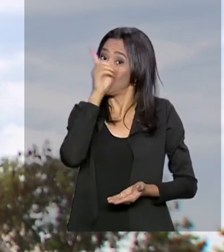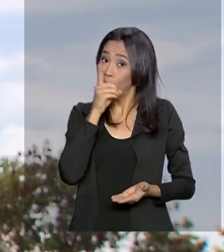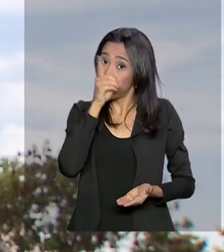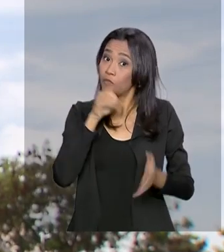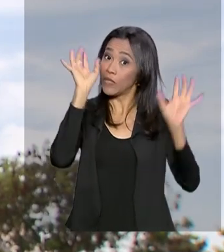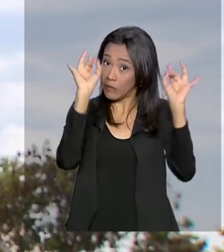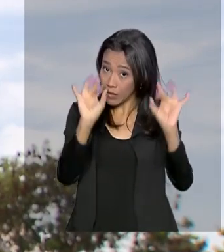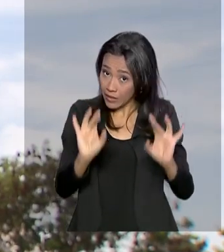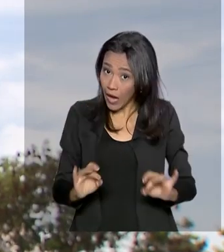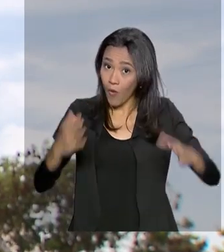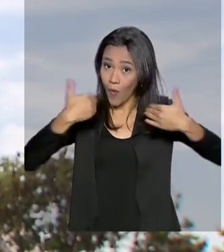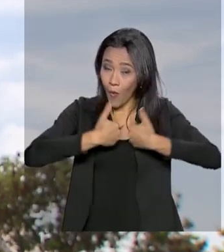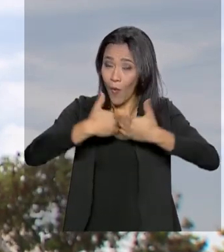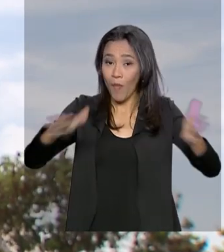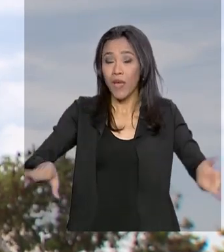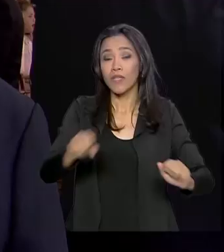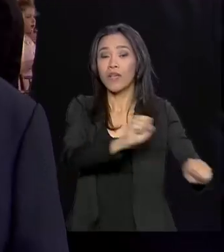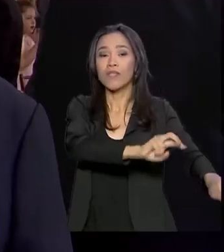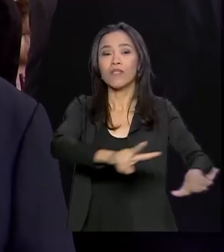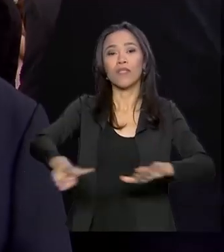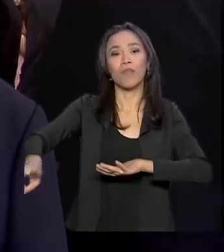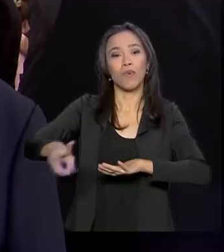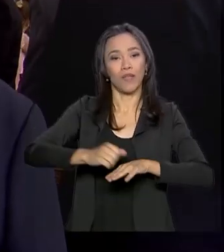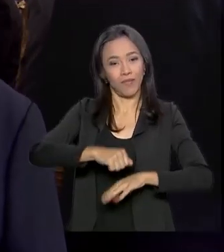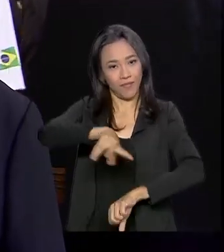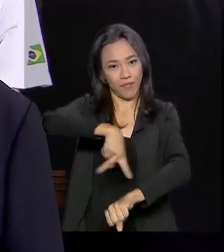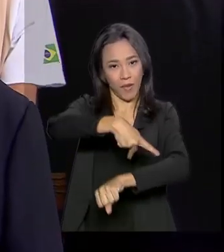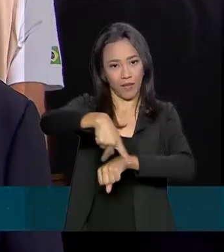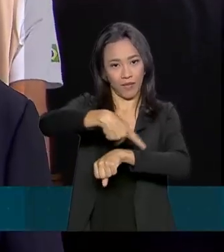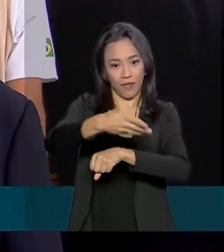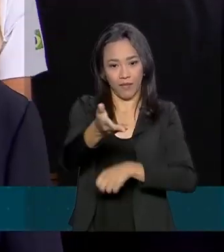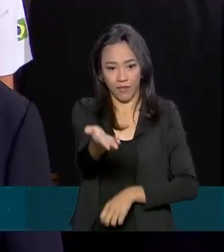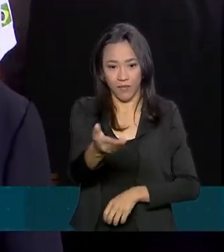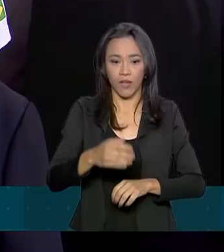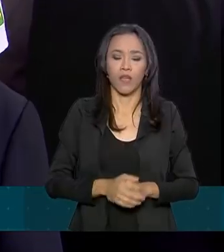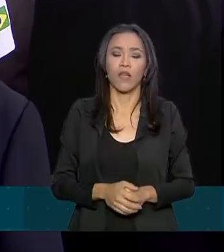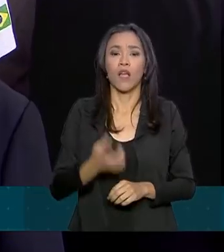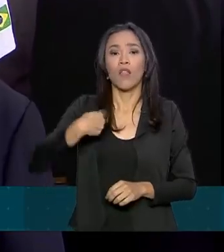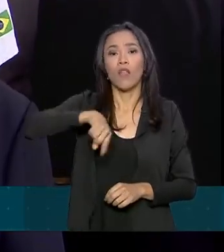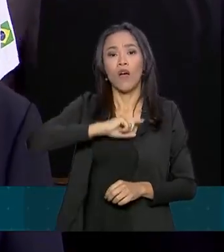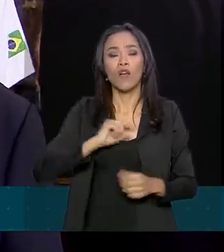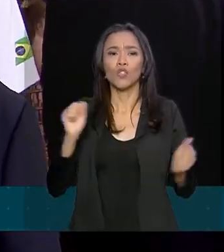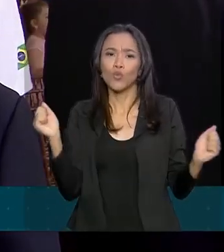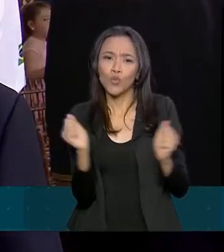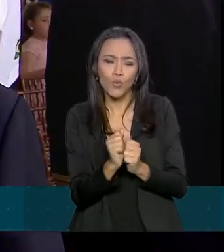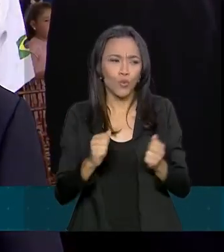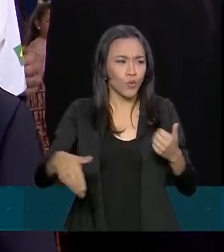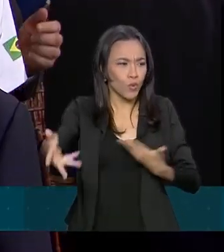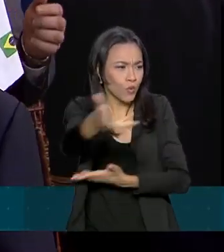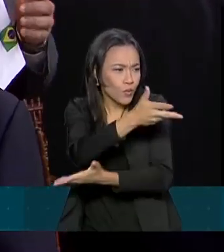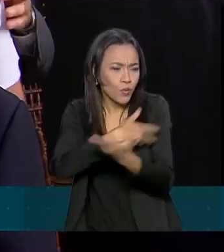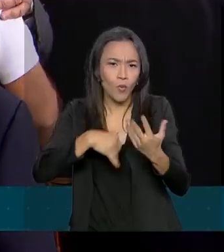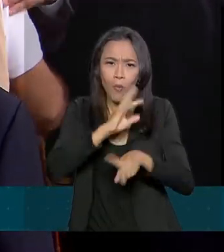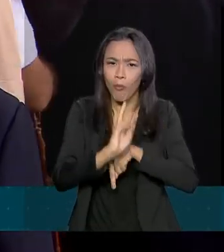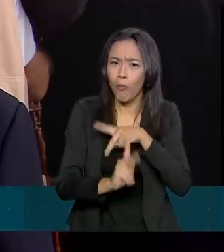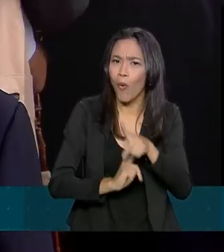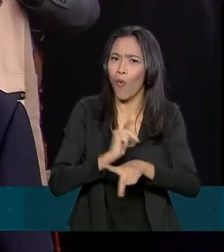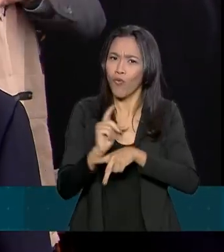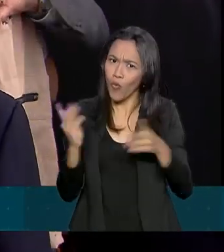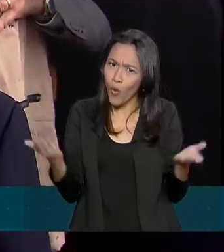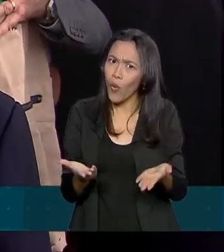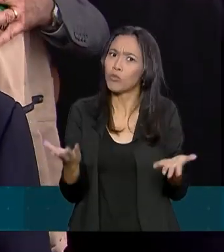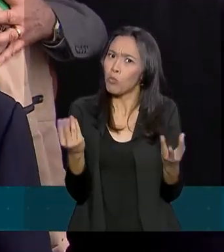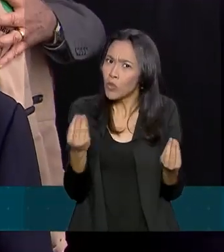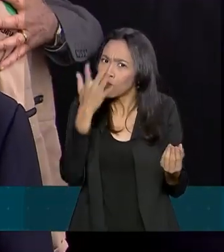Marca a abertura da Semana da Pátria. Estamos aqui junto com uma população, junto com o povo, e hoje realmente foi muita